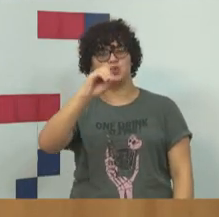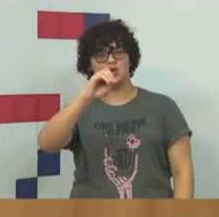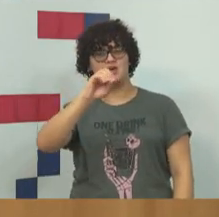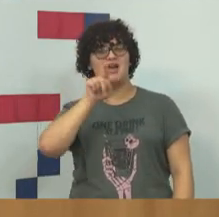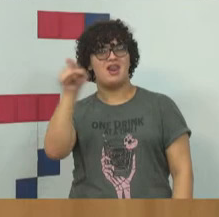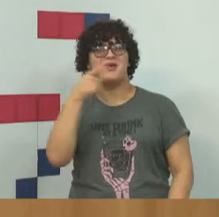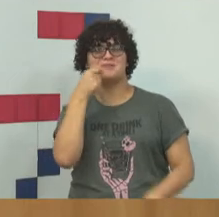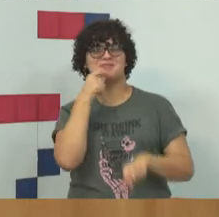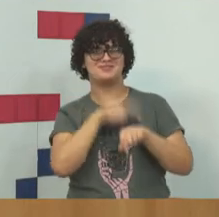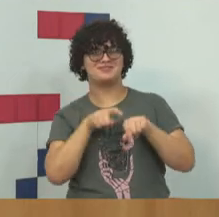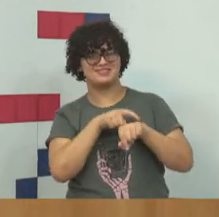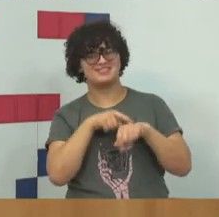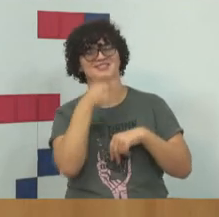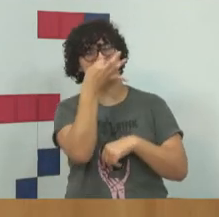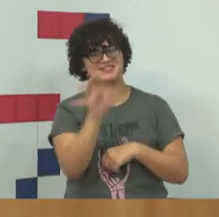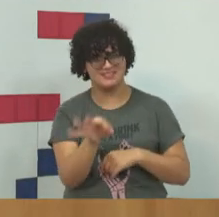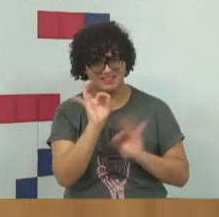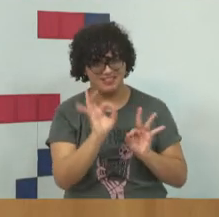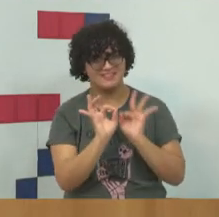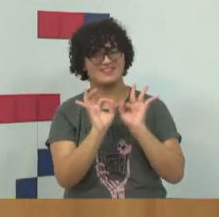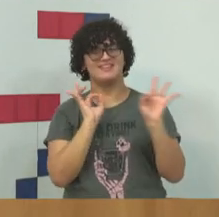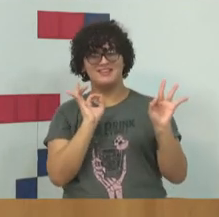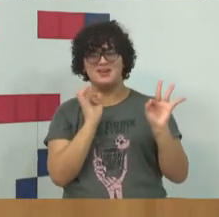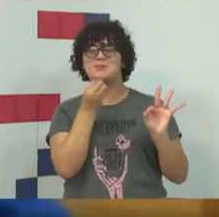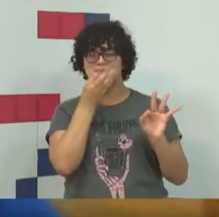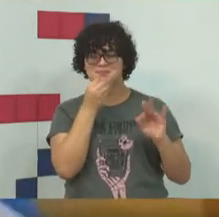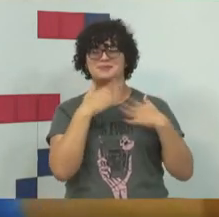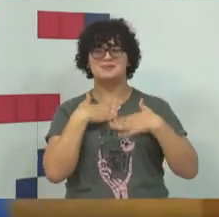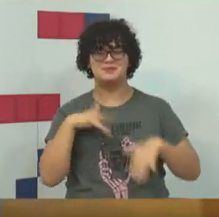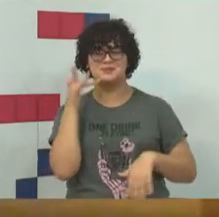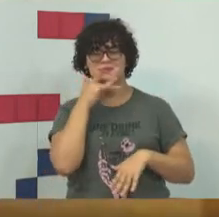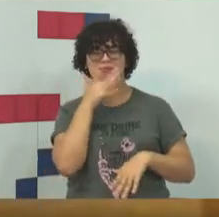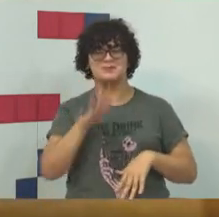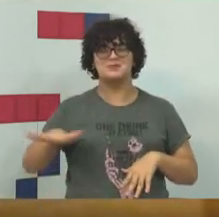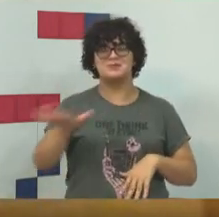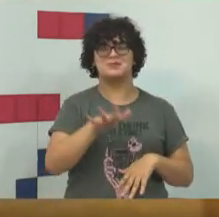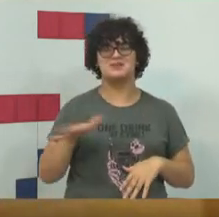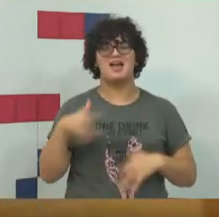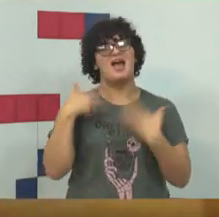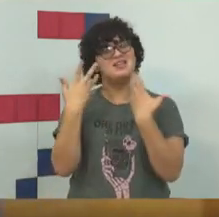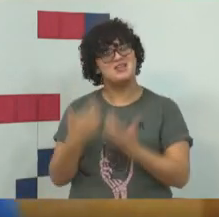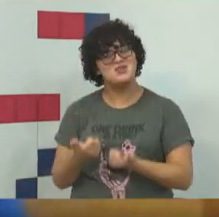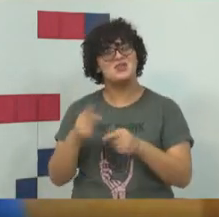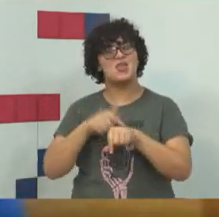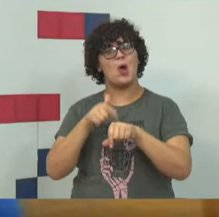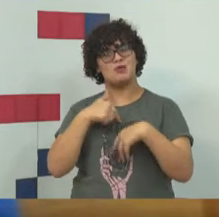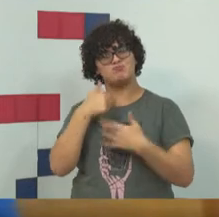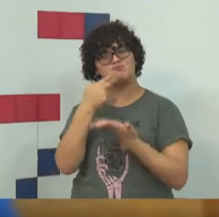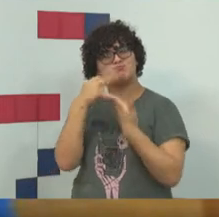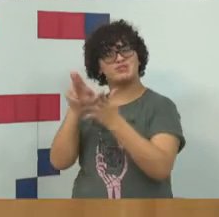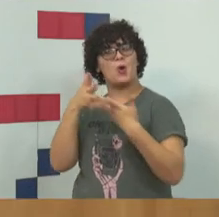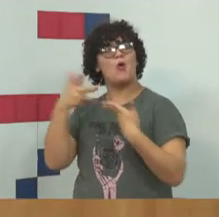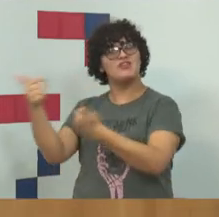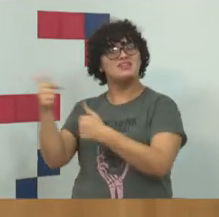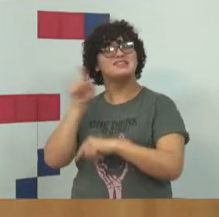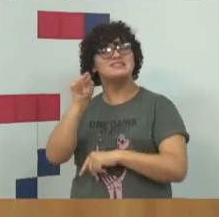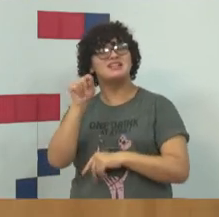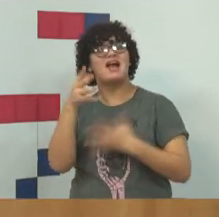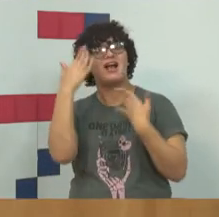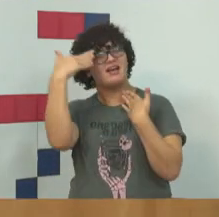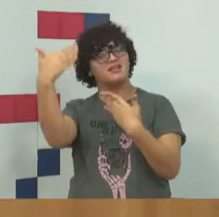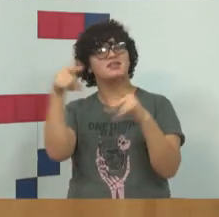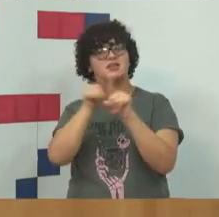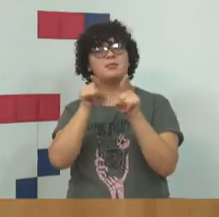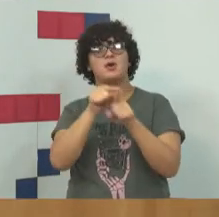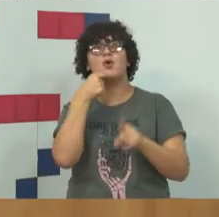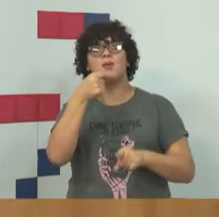em Dayatuba, terra muito boa, por ter aceito o convite. Agradecer ao doutor